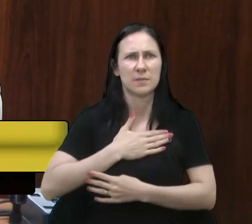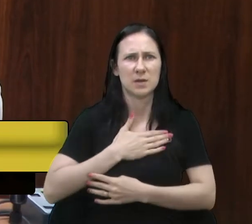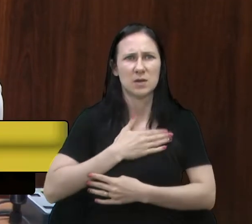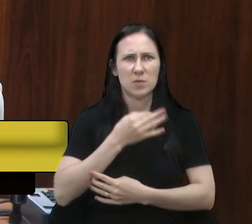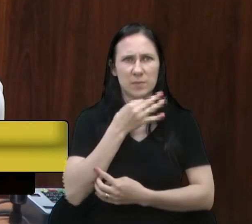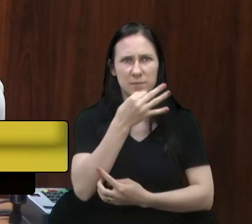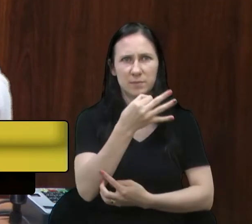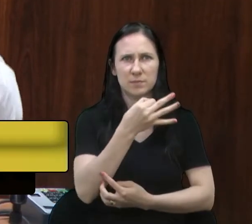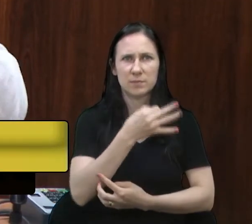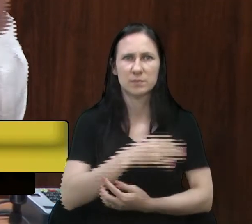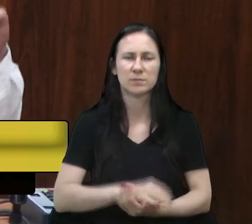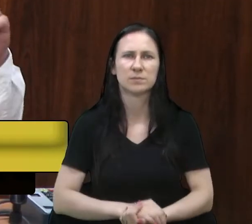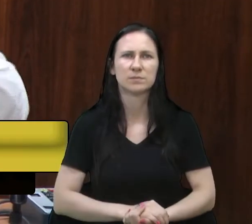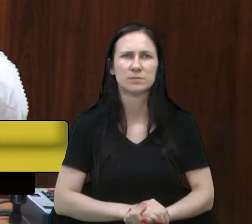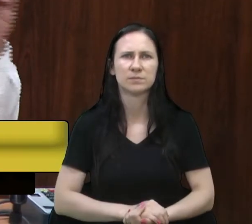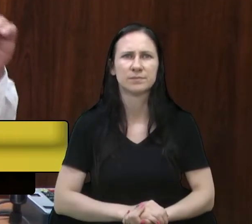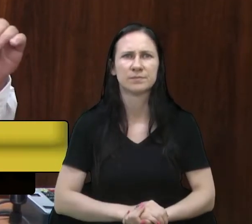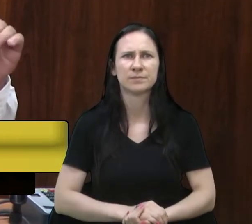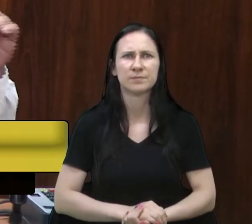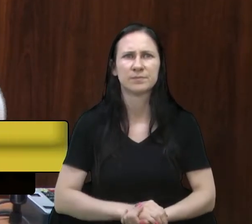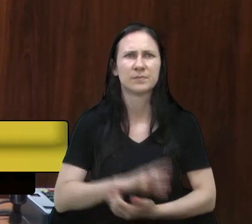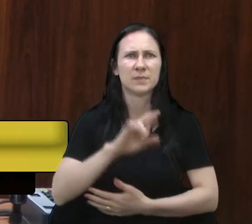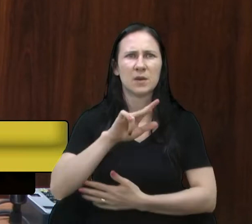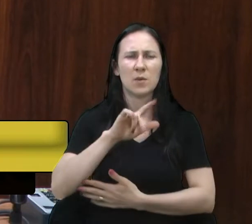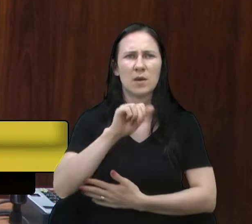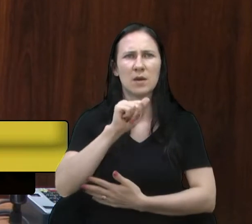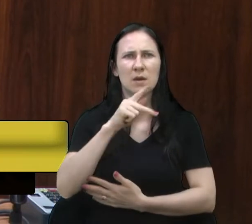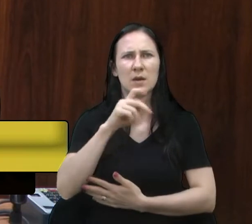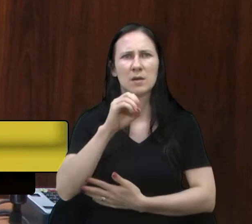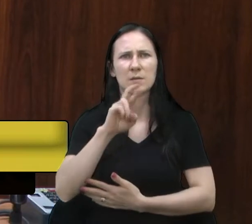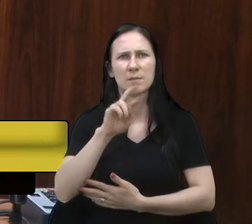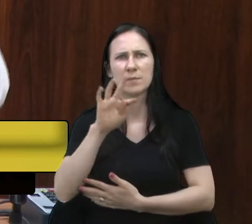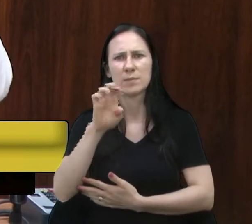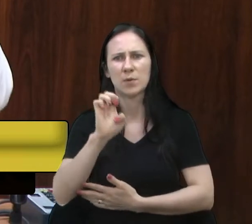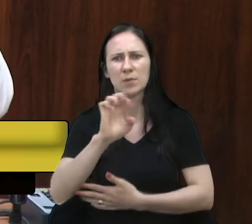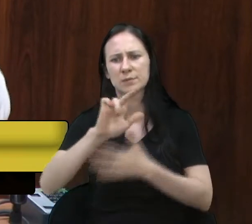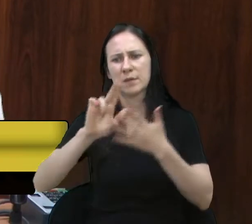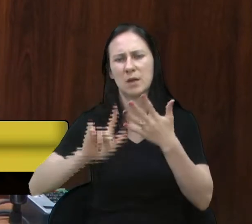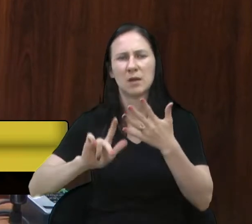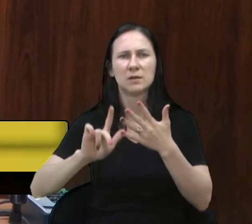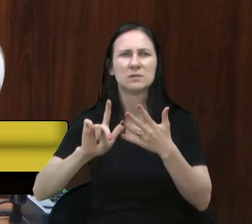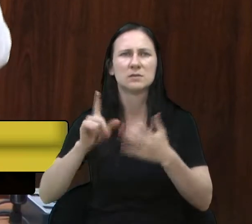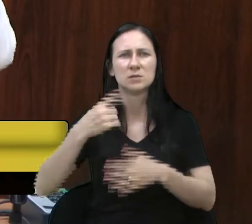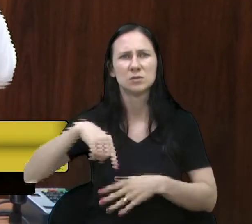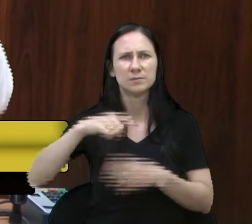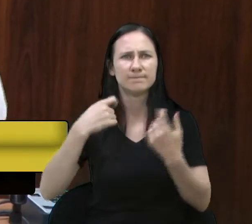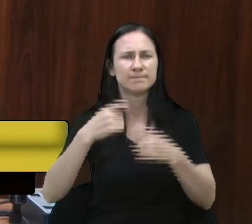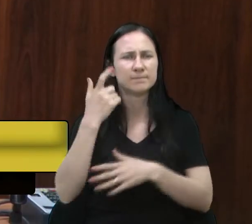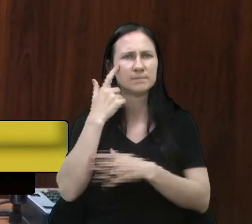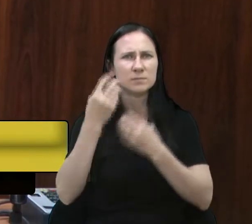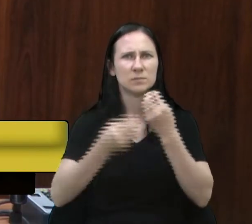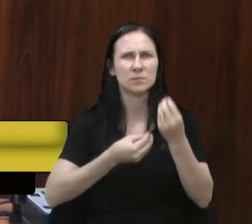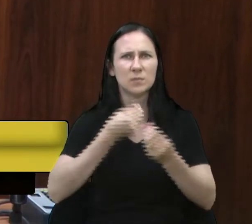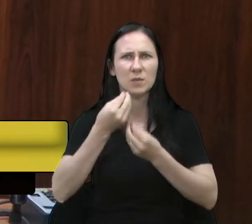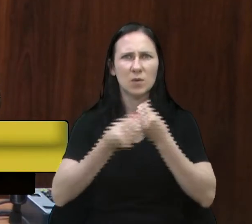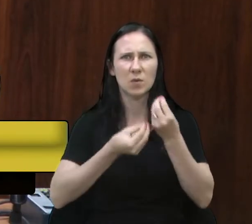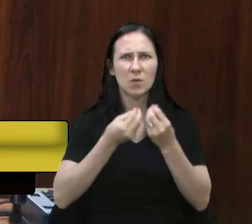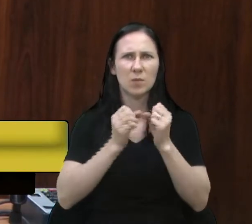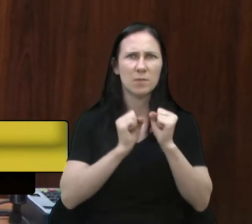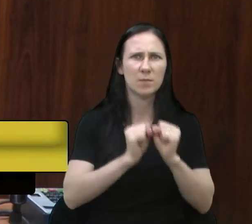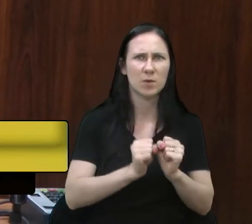opinião. Não é aporte, nada do gênero, é pensar em como nós podemos e precisamos